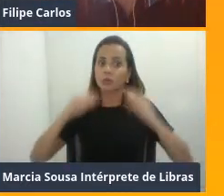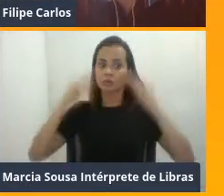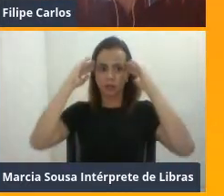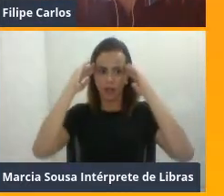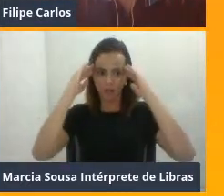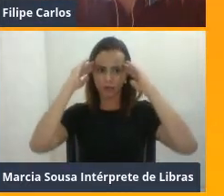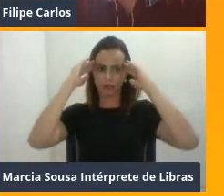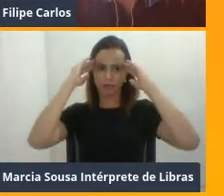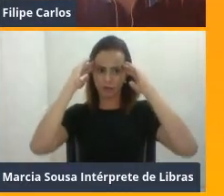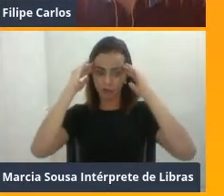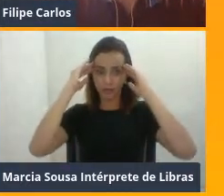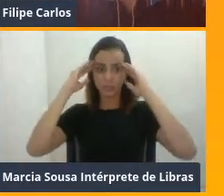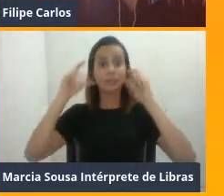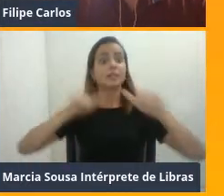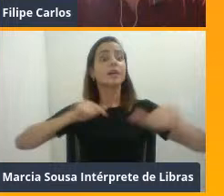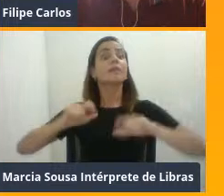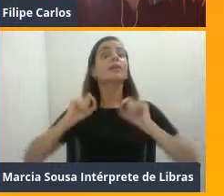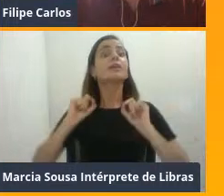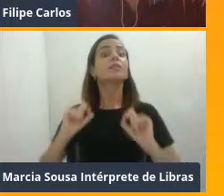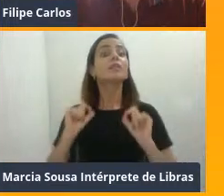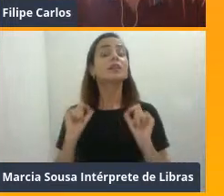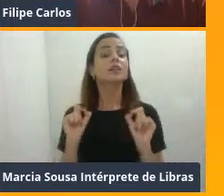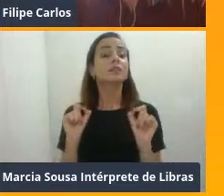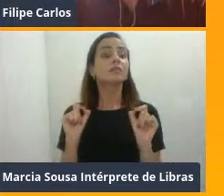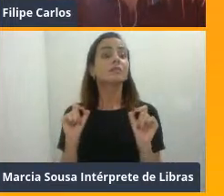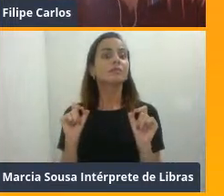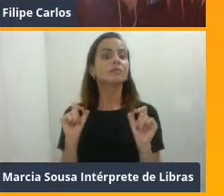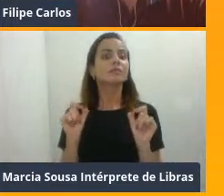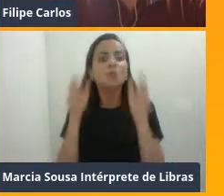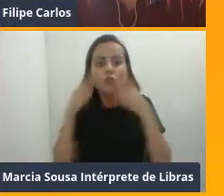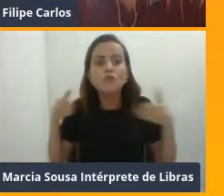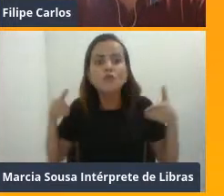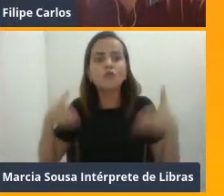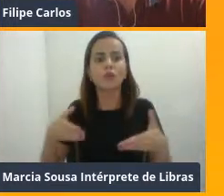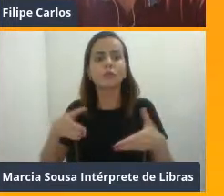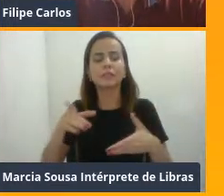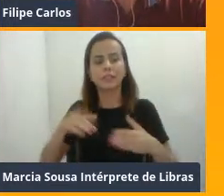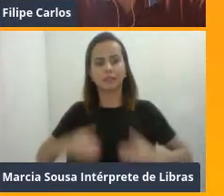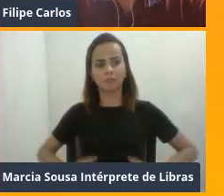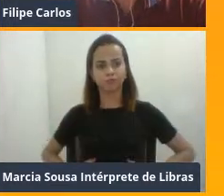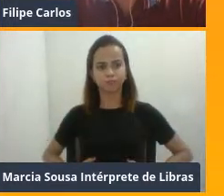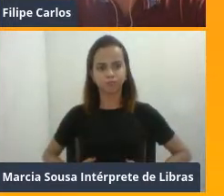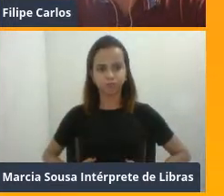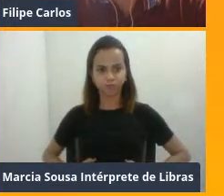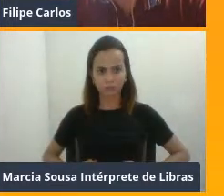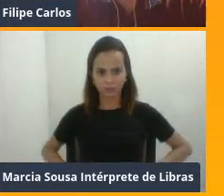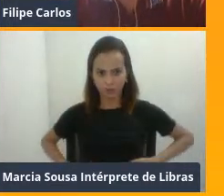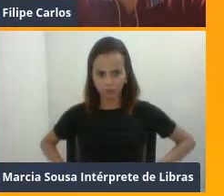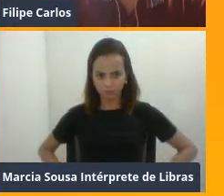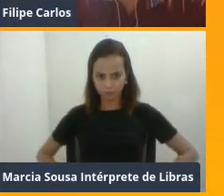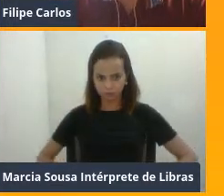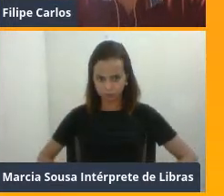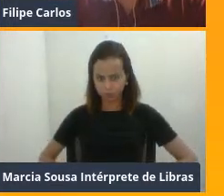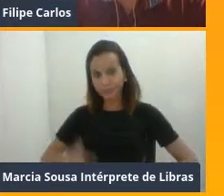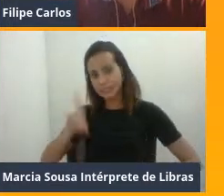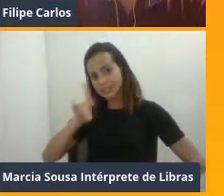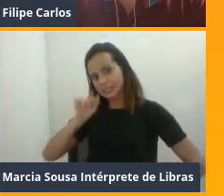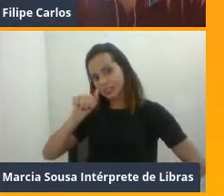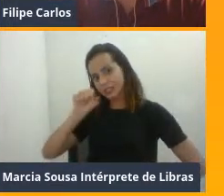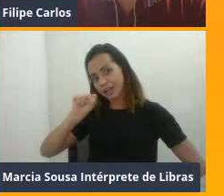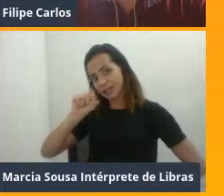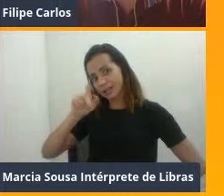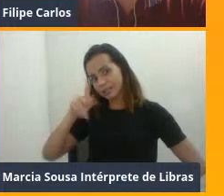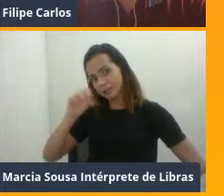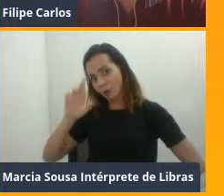tive que trabalhar o exercício dela focado nessa diástase, certo? Então, eu fui pesquisar e descobri os